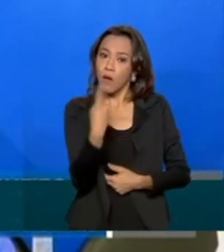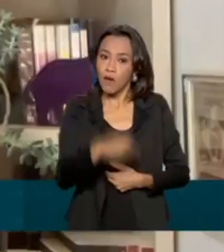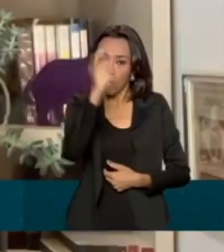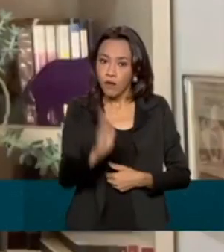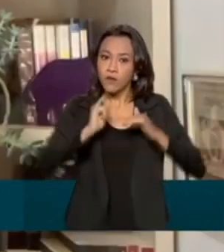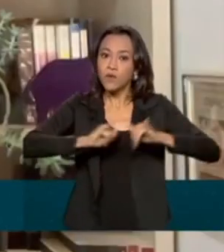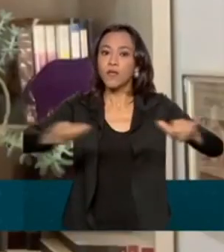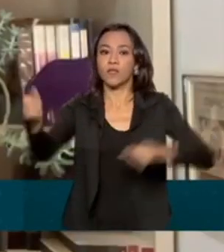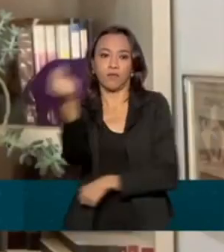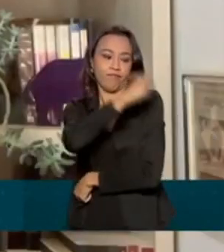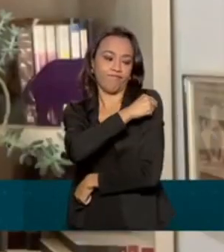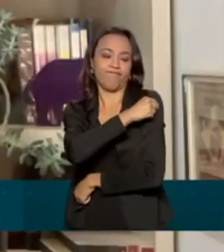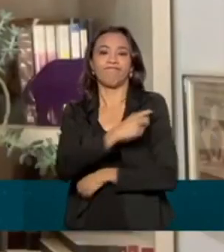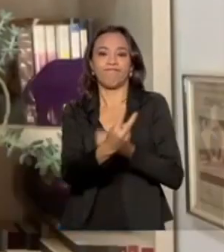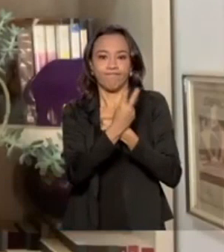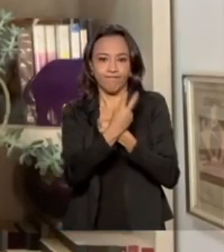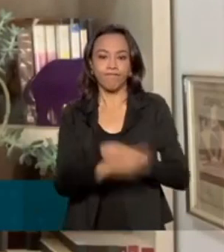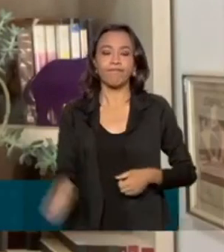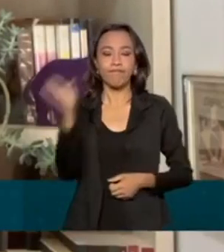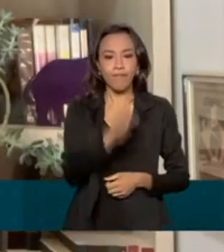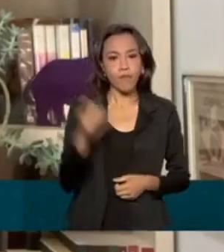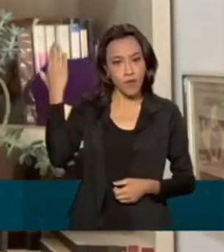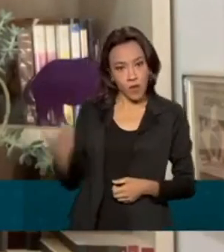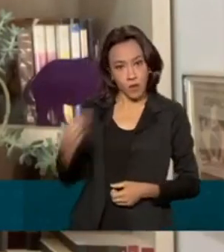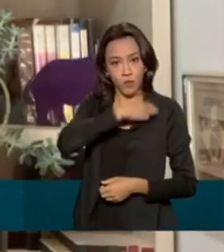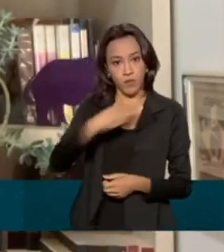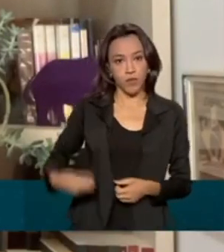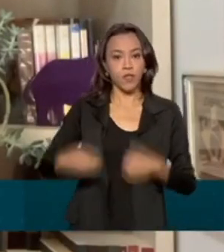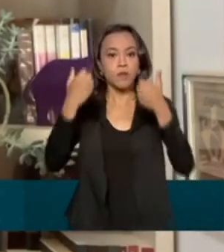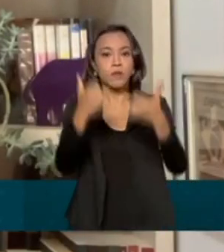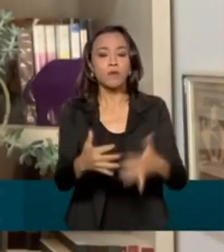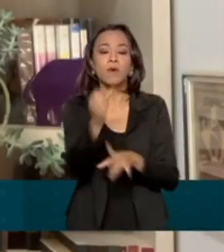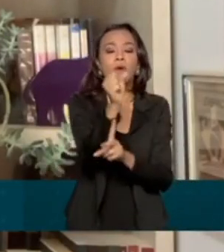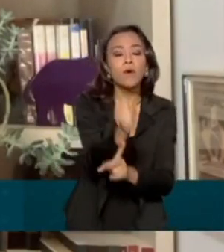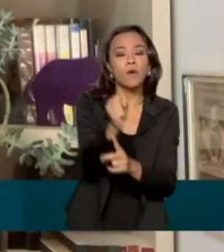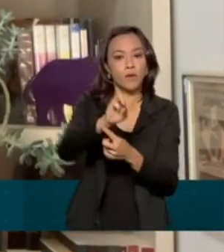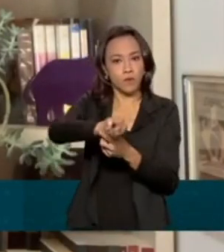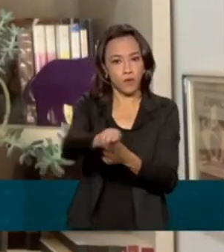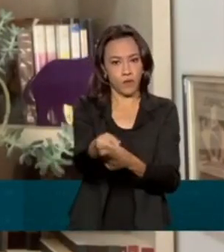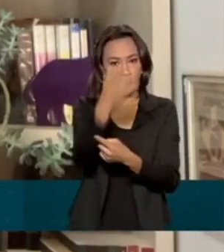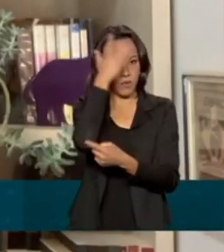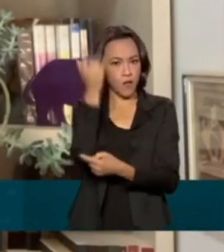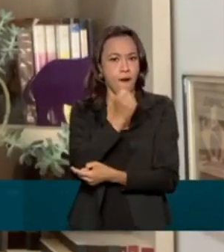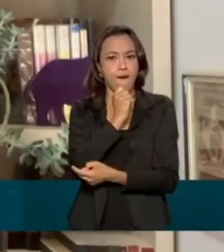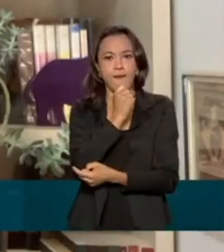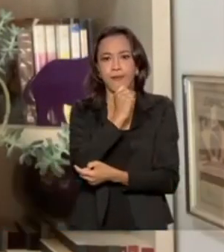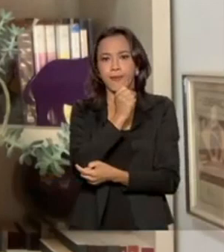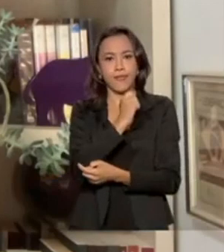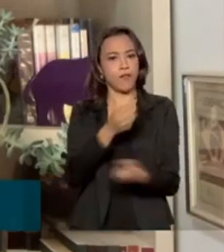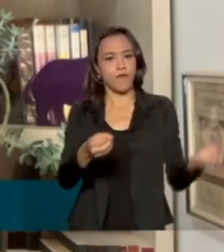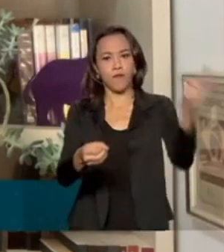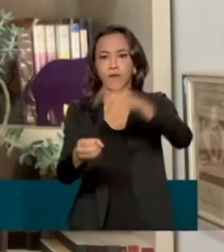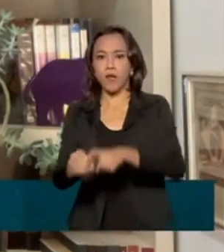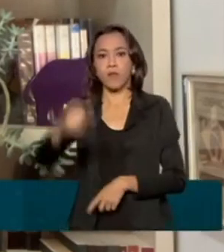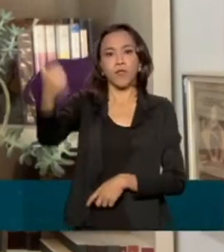imunização. O ministro Marcelo Queiroga destacou que 8 milhões de brasileiros não apareceram para tomar a segunda